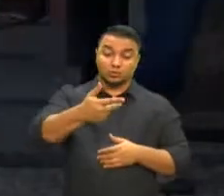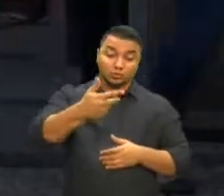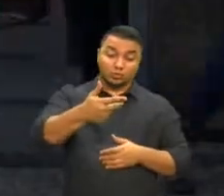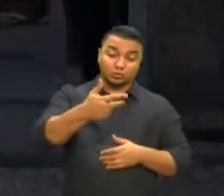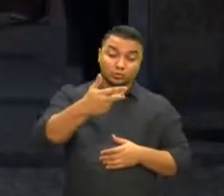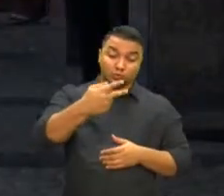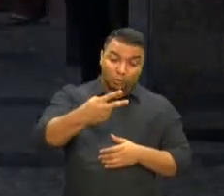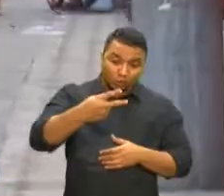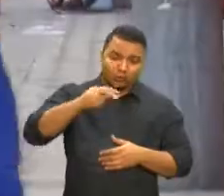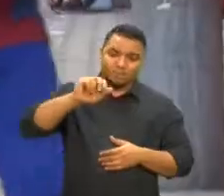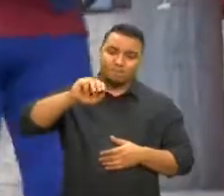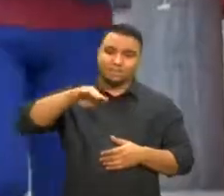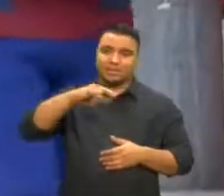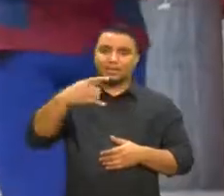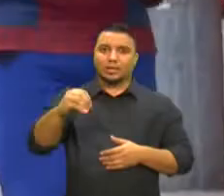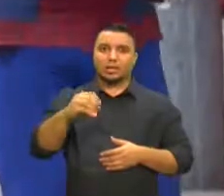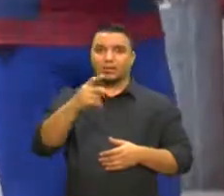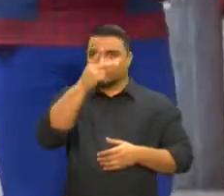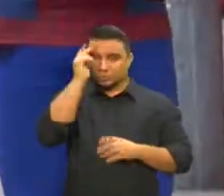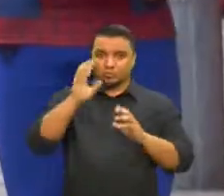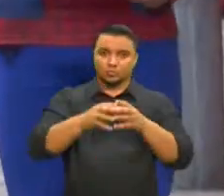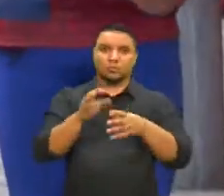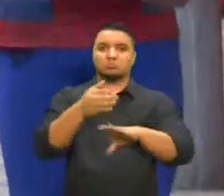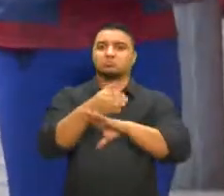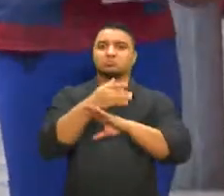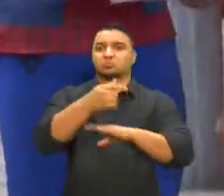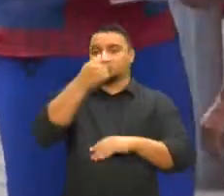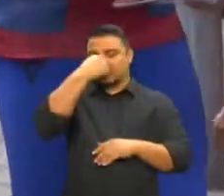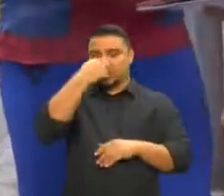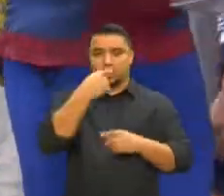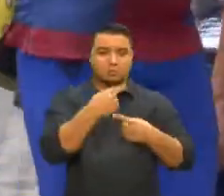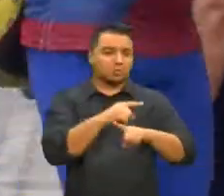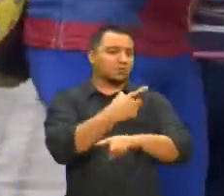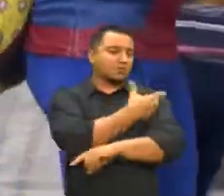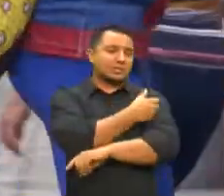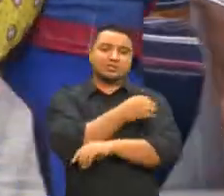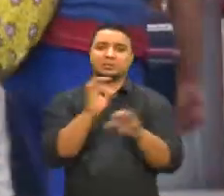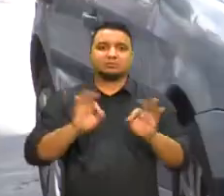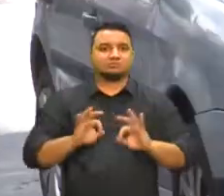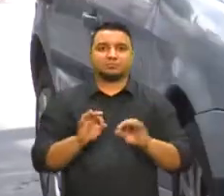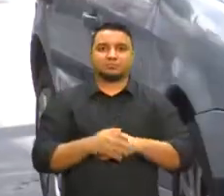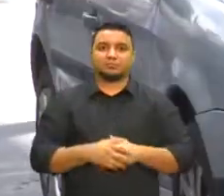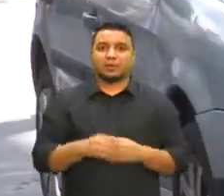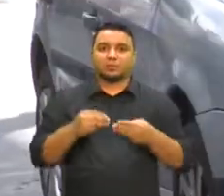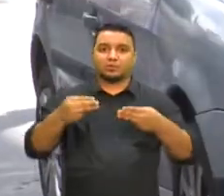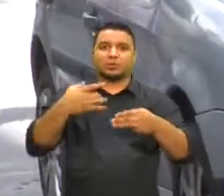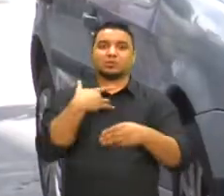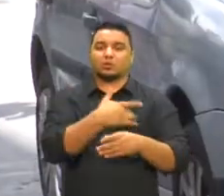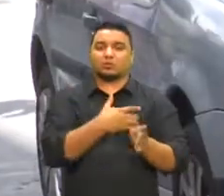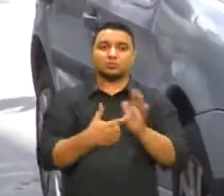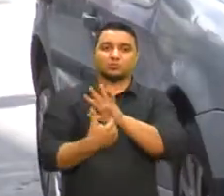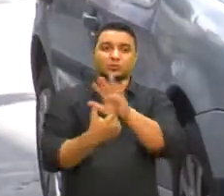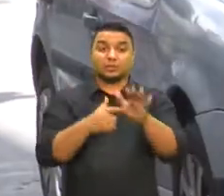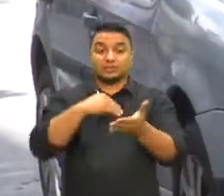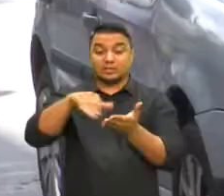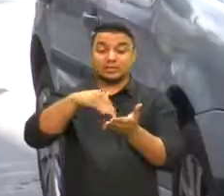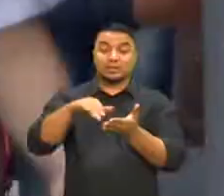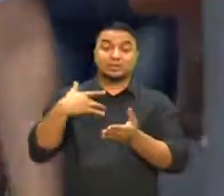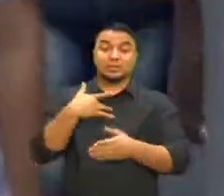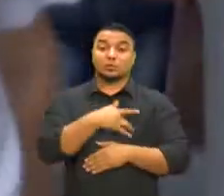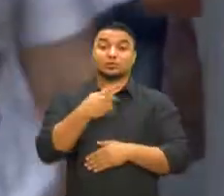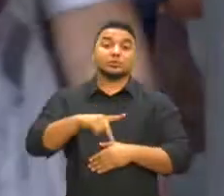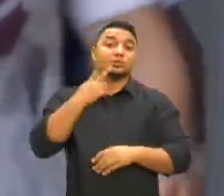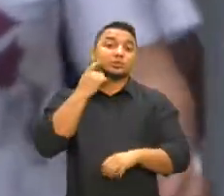grupos prioritários não se vacinaram contra a gripe, de acordo com o Ministério da Saúde. Para a Secretaria de Saúde do Estado, a baixa